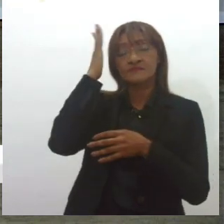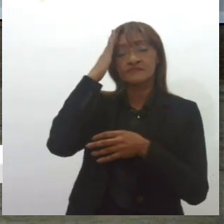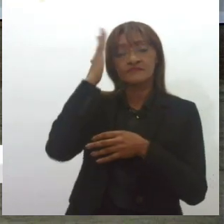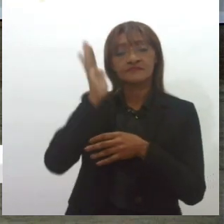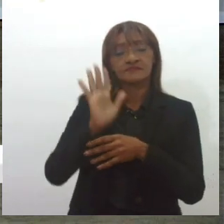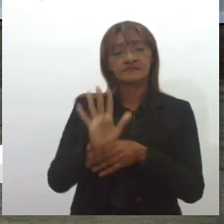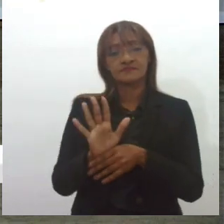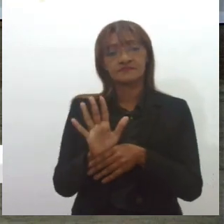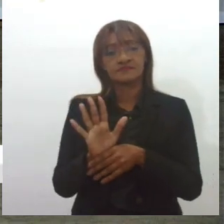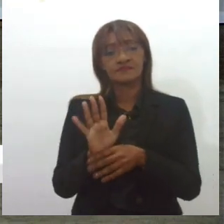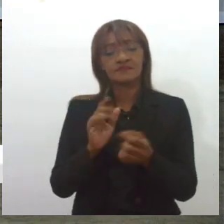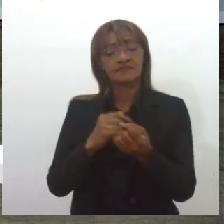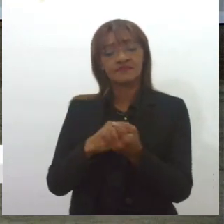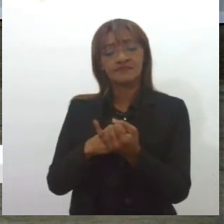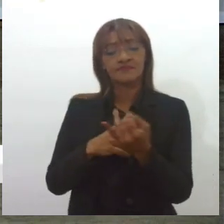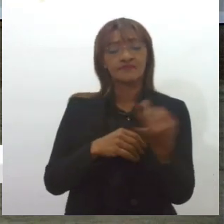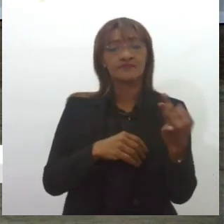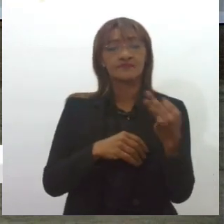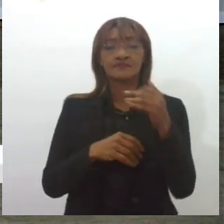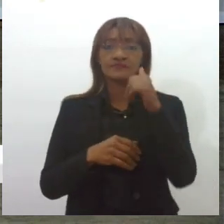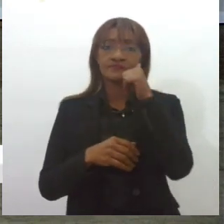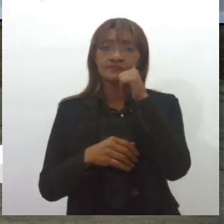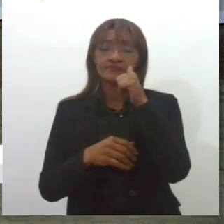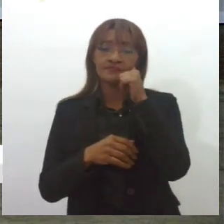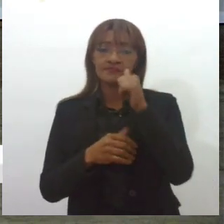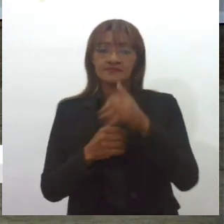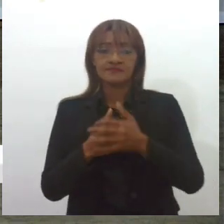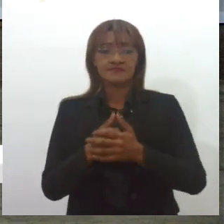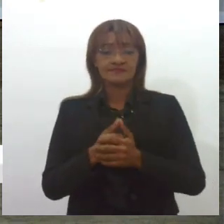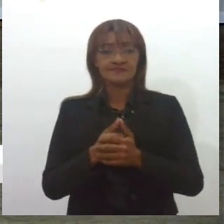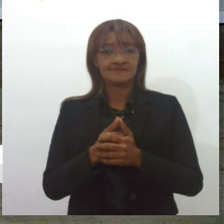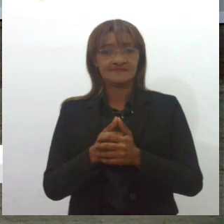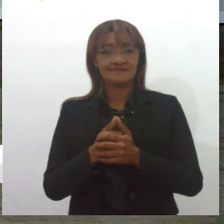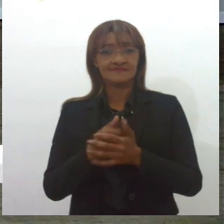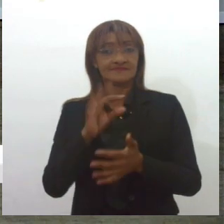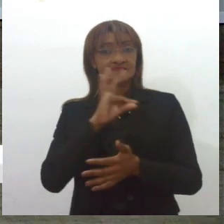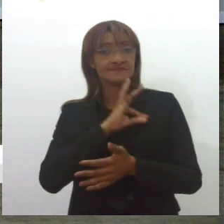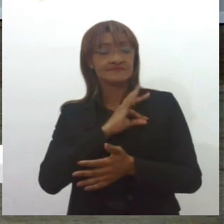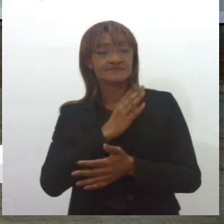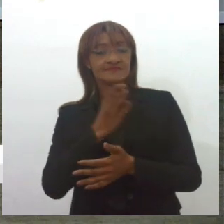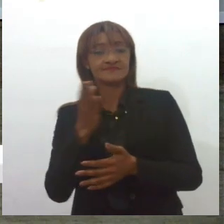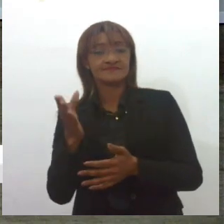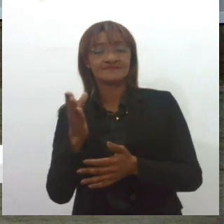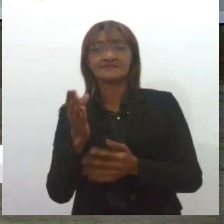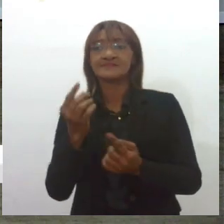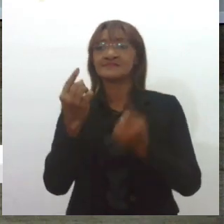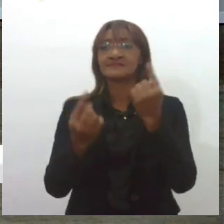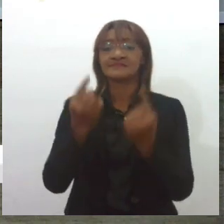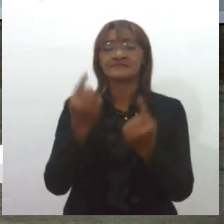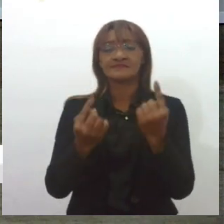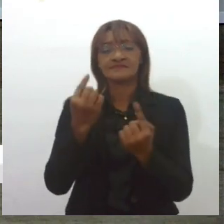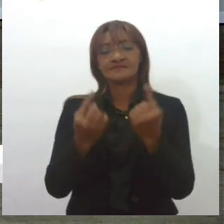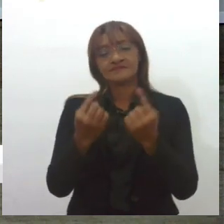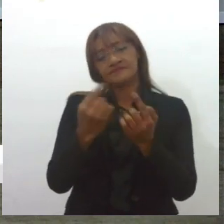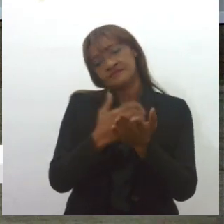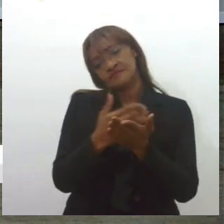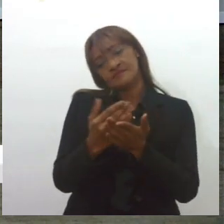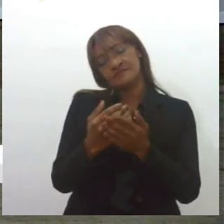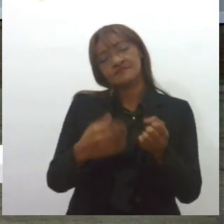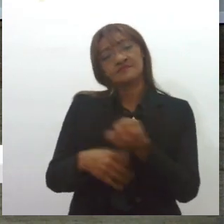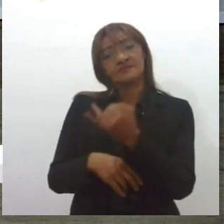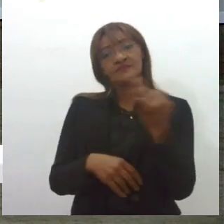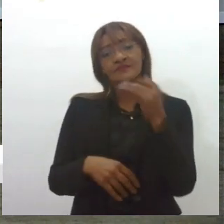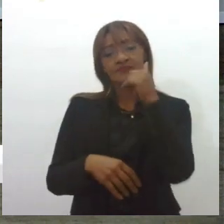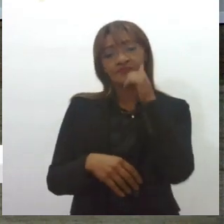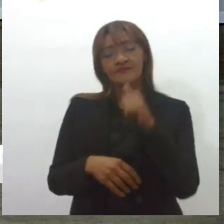quantitativo de mulheres dentro das corporações. Quem prefere começar aí para falar quantas mulheres são,